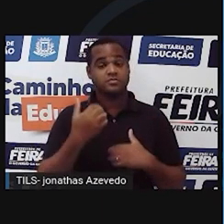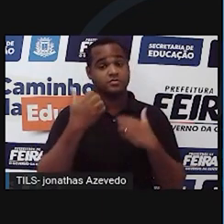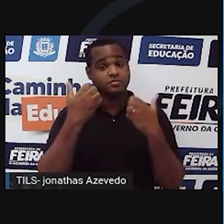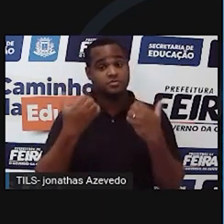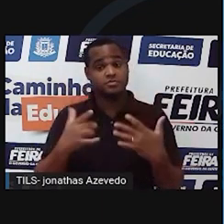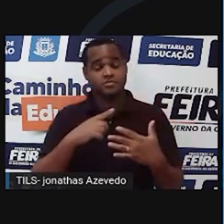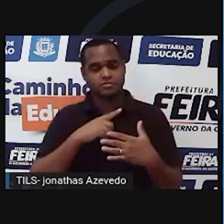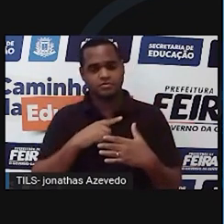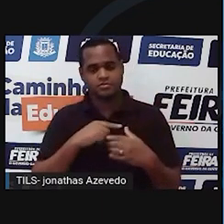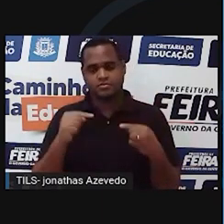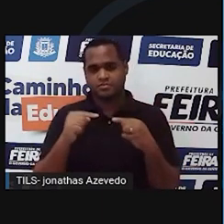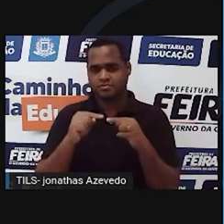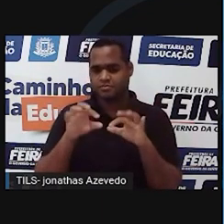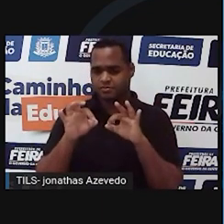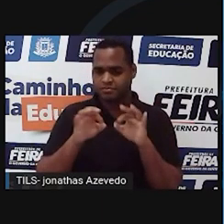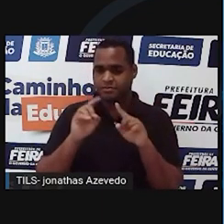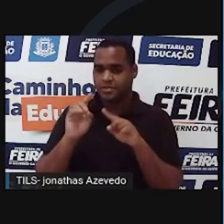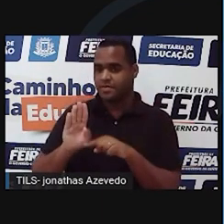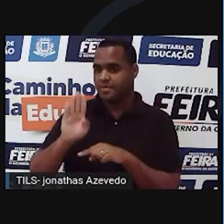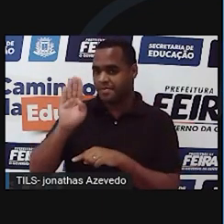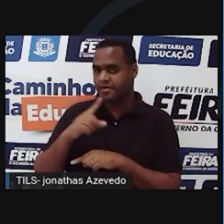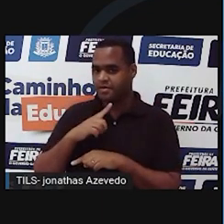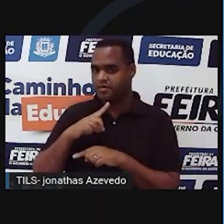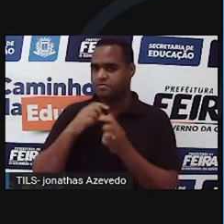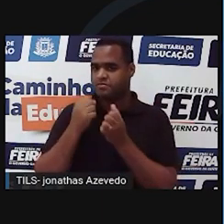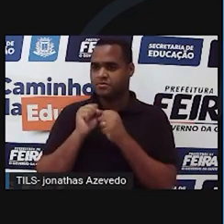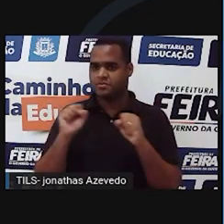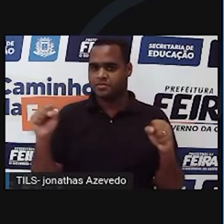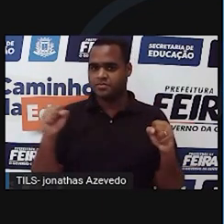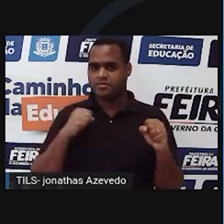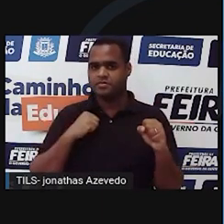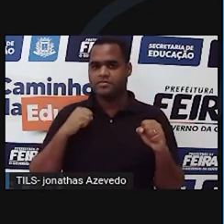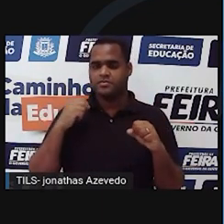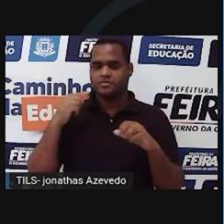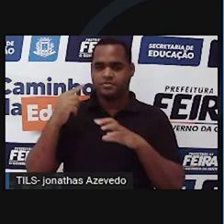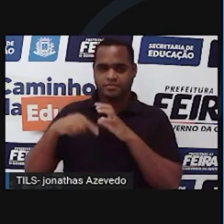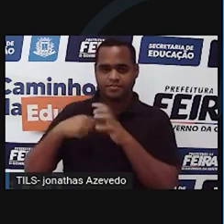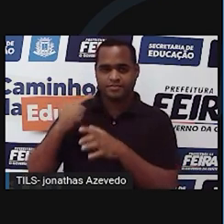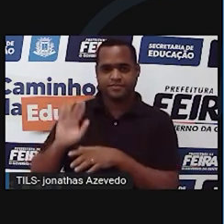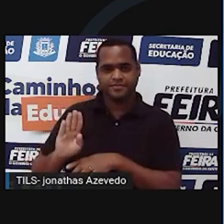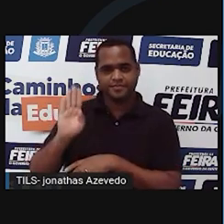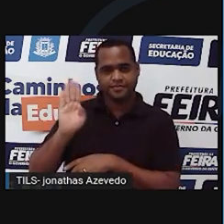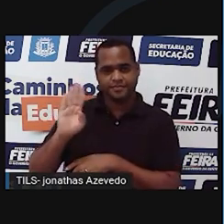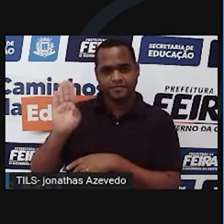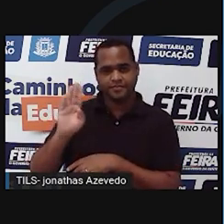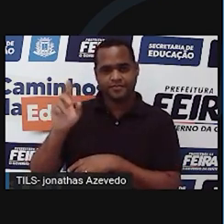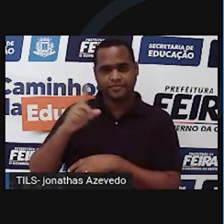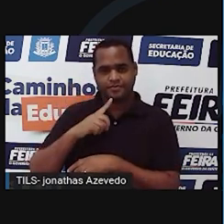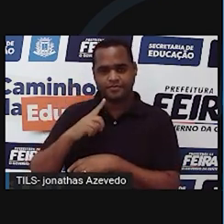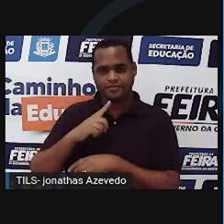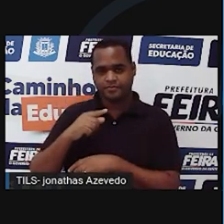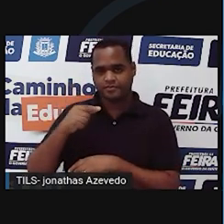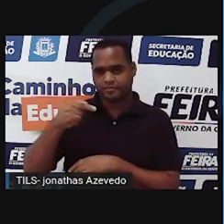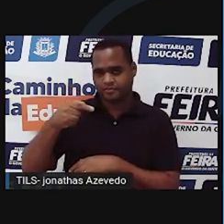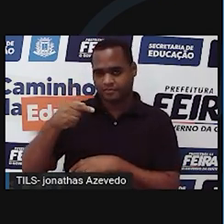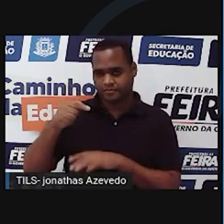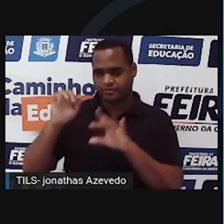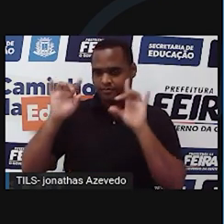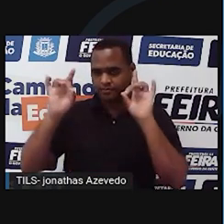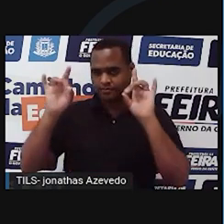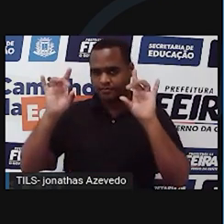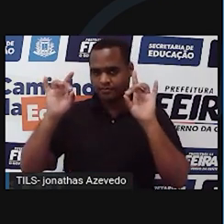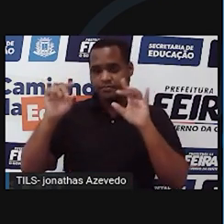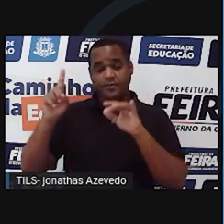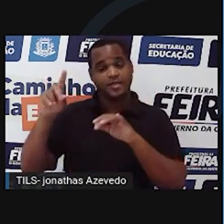sido a maior cidade existente no mundo. Uma outra curiosidade com relação à Babilônia é que existem aquelas sete maravilhas do mundo